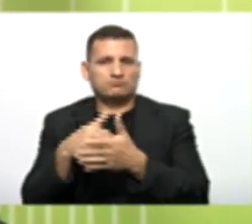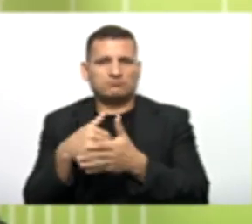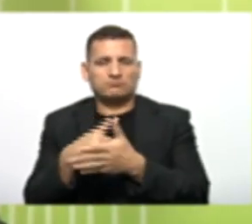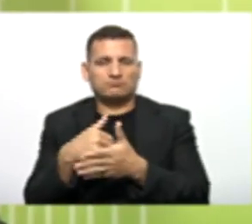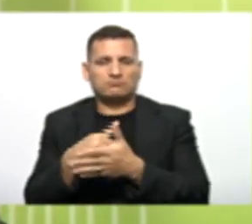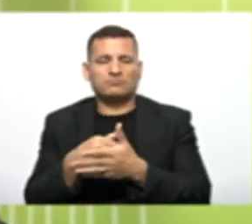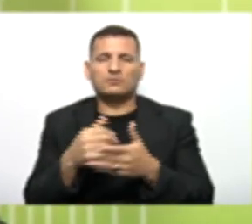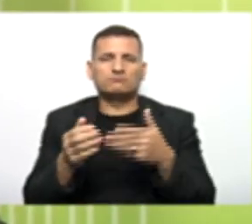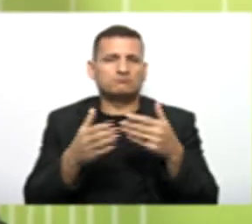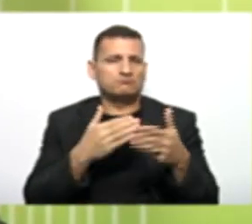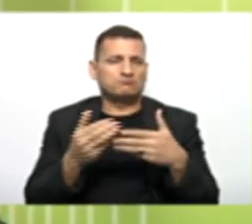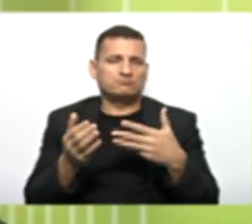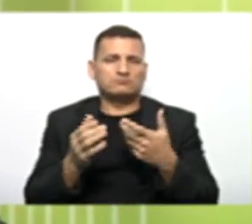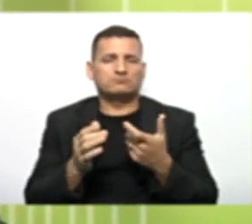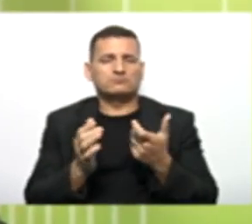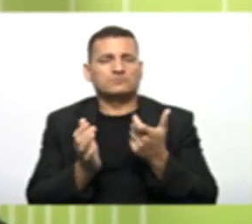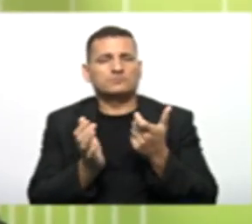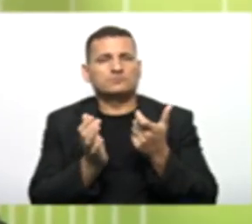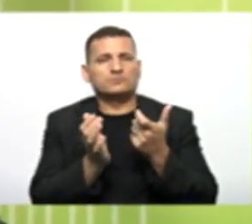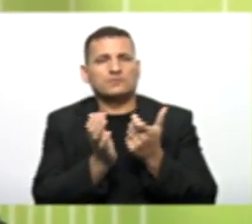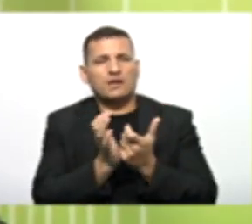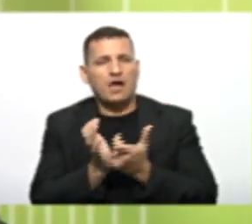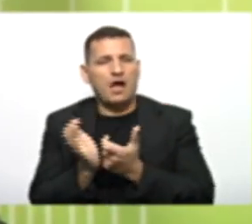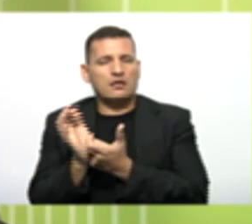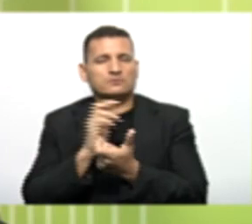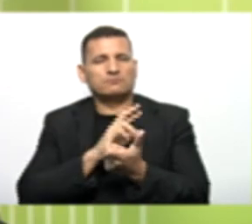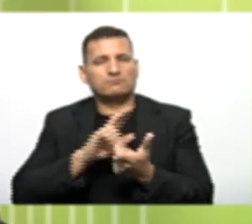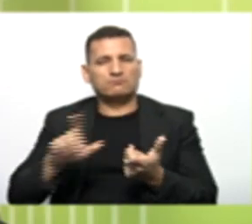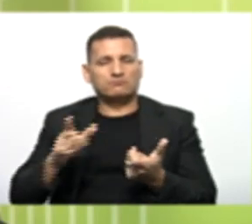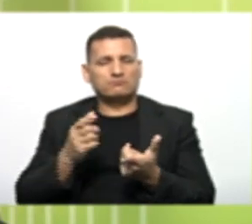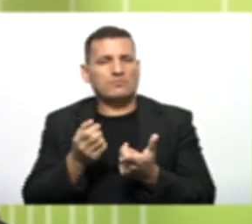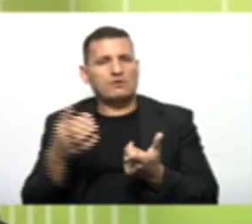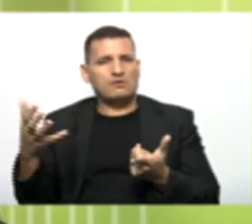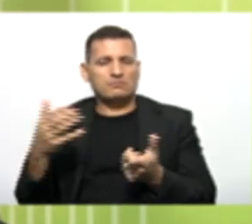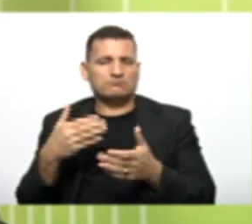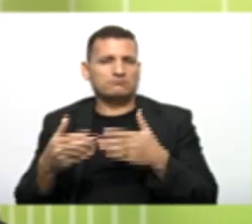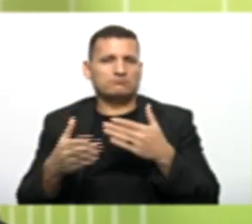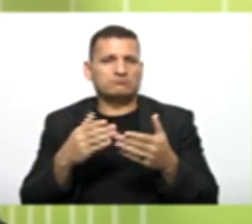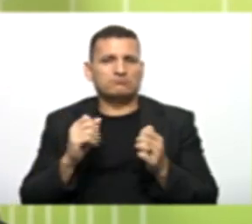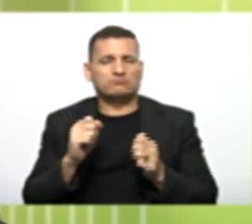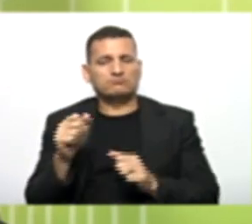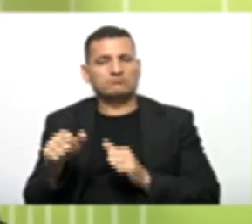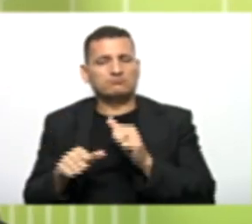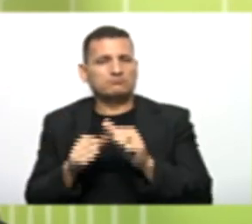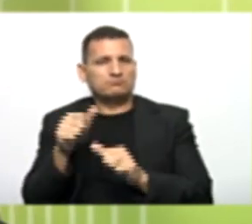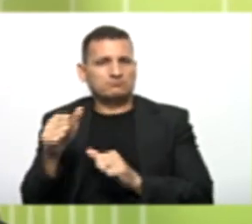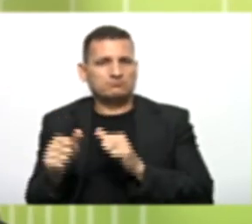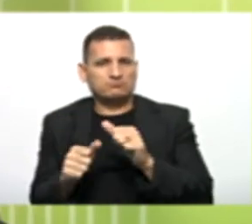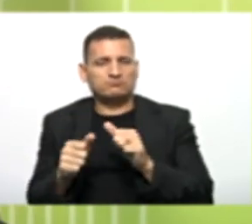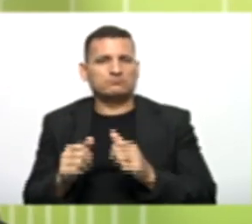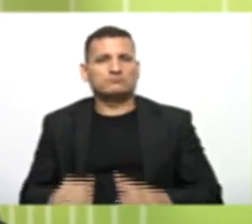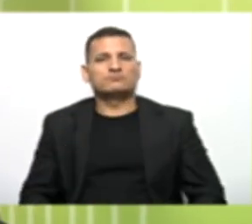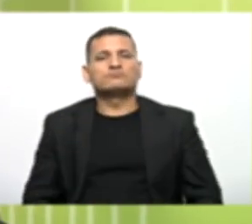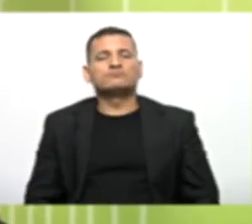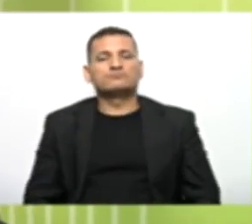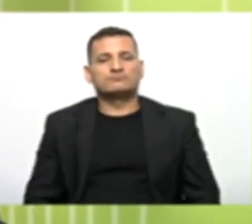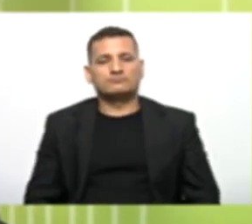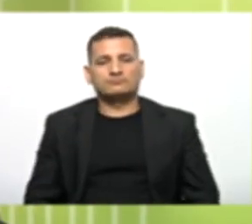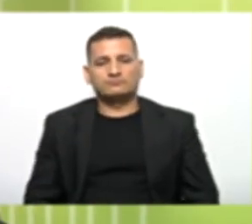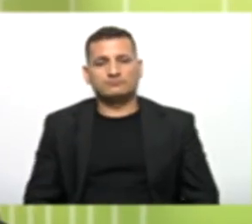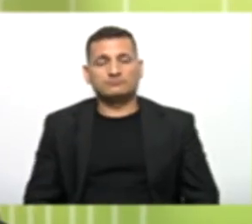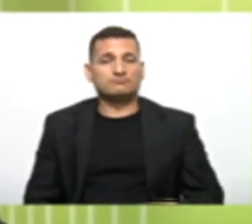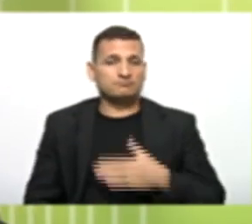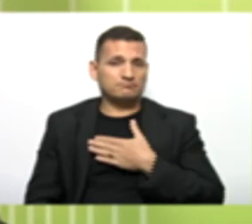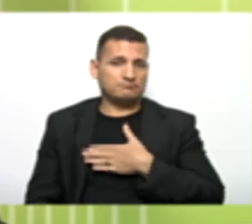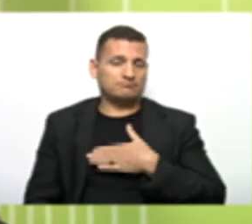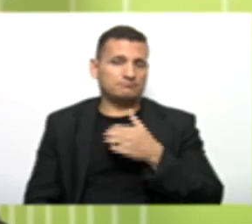Independente de quantas Classes filhas Forem criadas Para herdar Essas características Da classe pai Tá ok? Gostei da